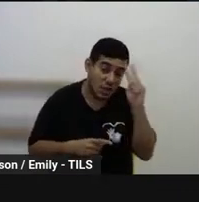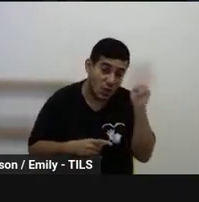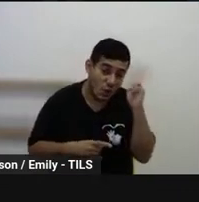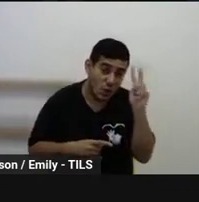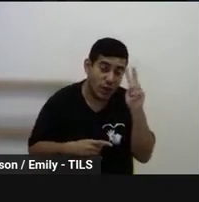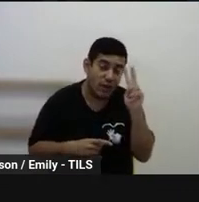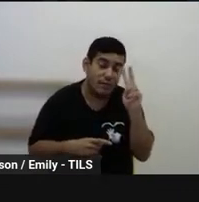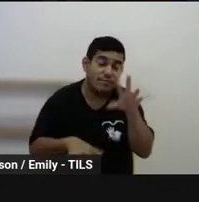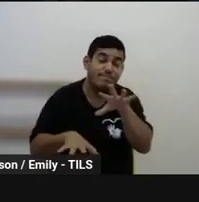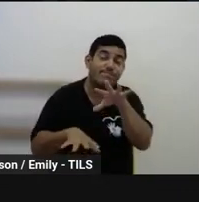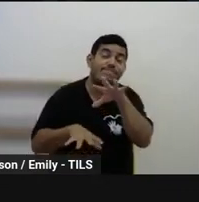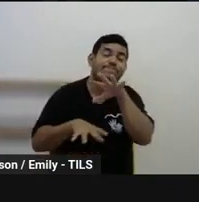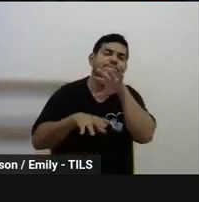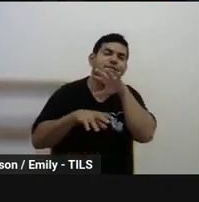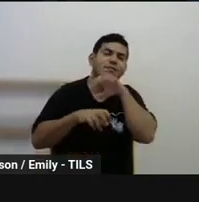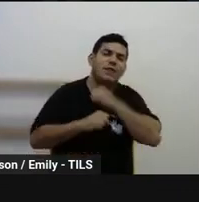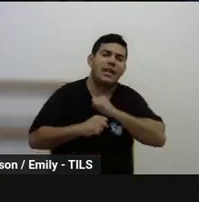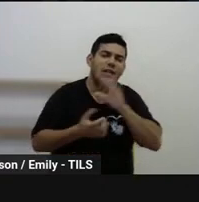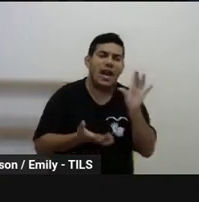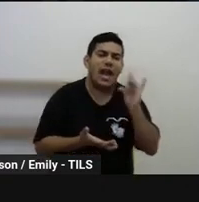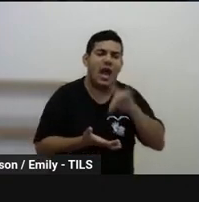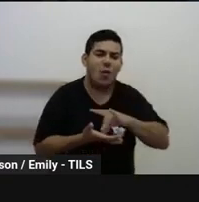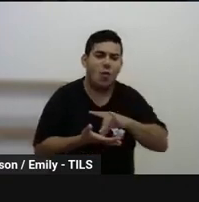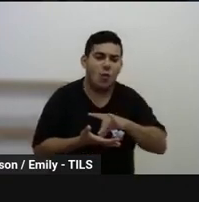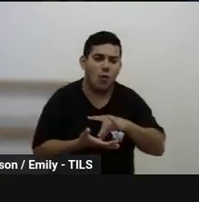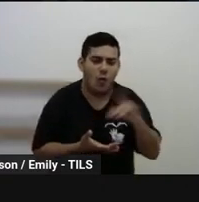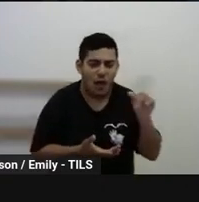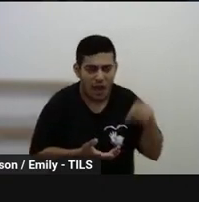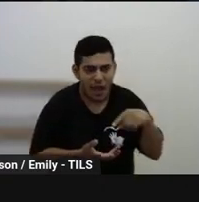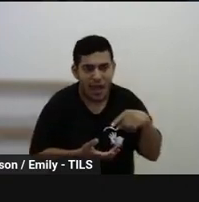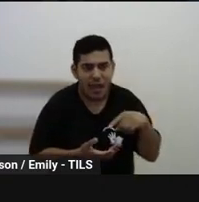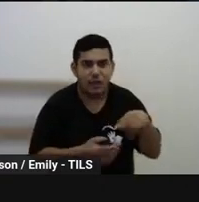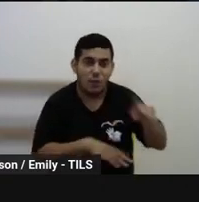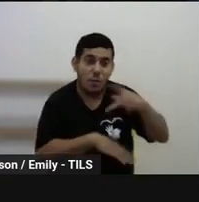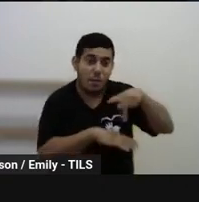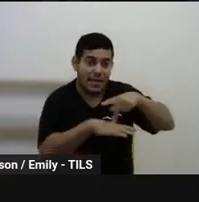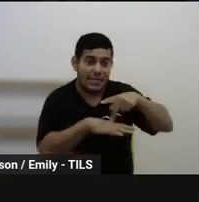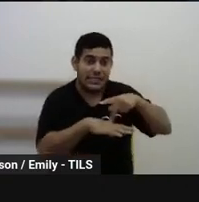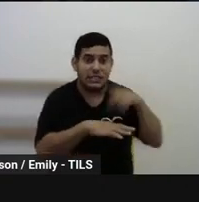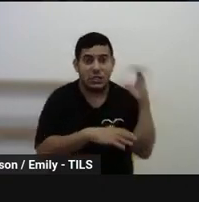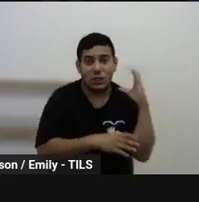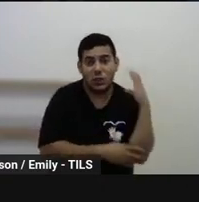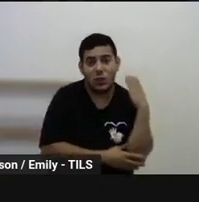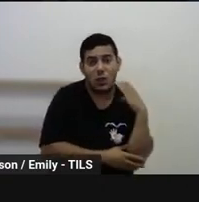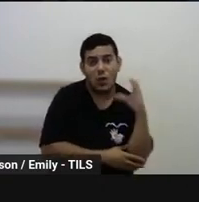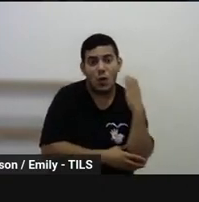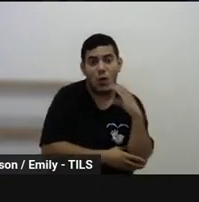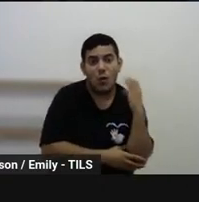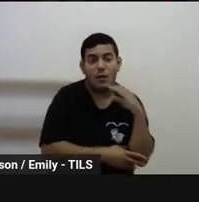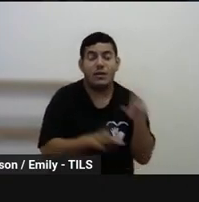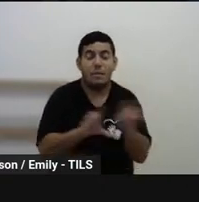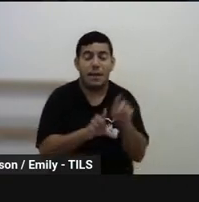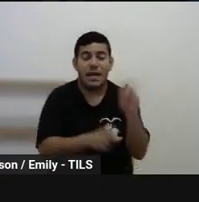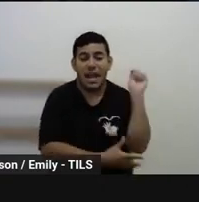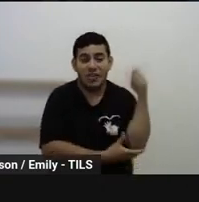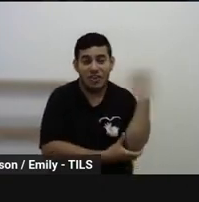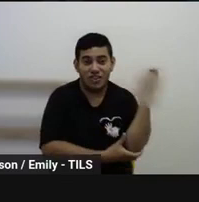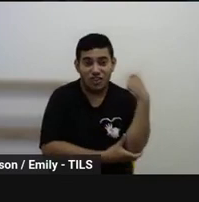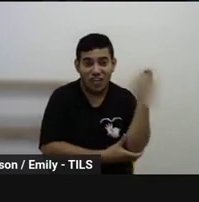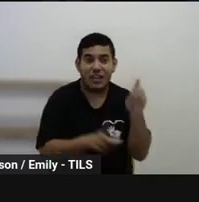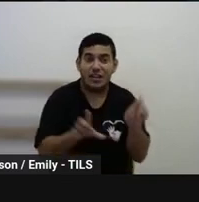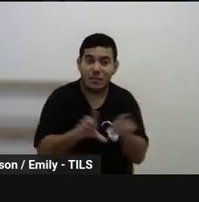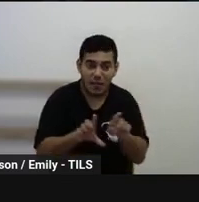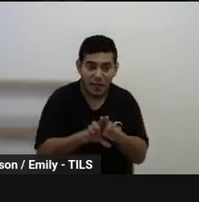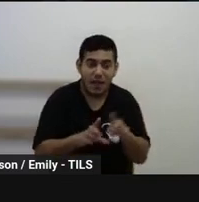inspirada em uma história real de um desses países, por exemplo, um conto argentino, né?